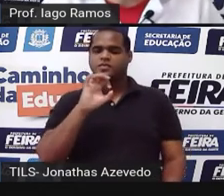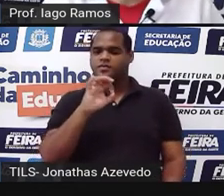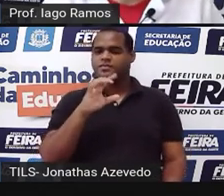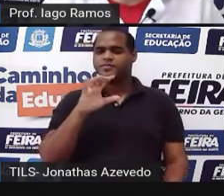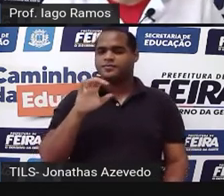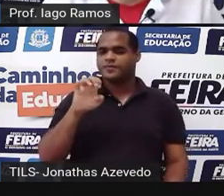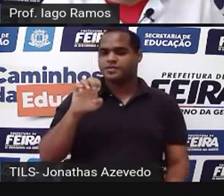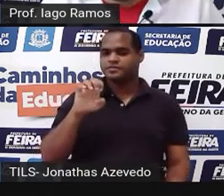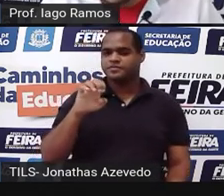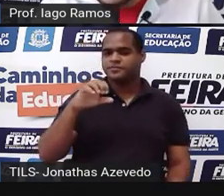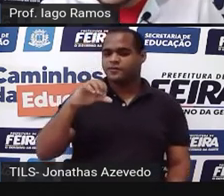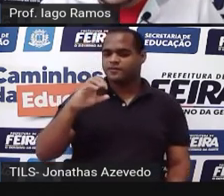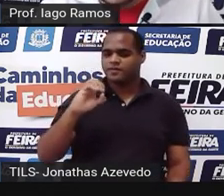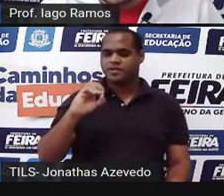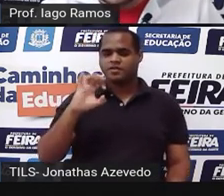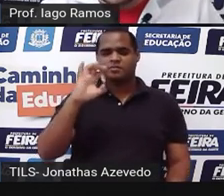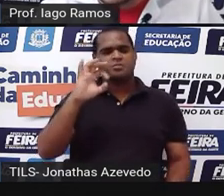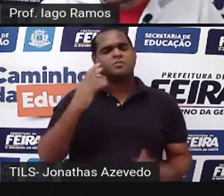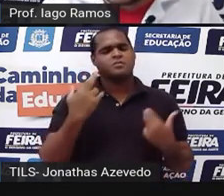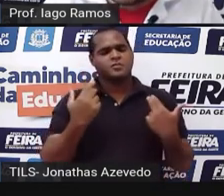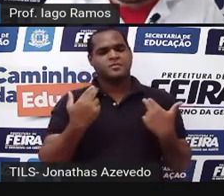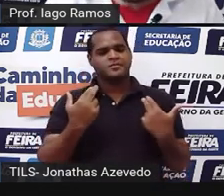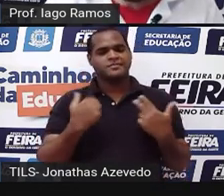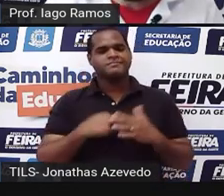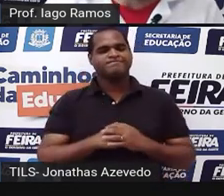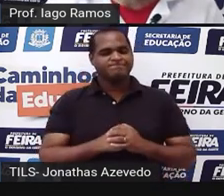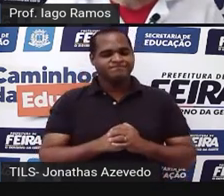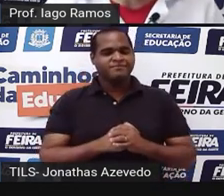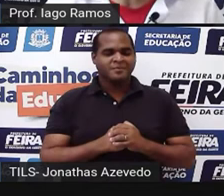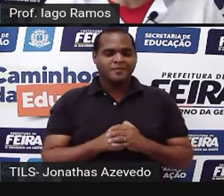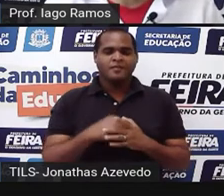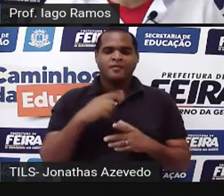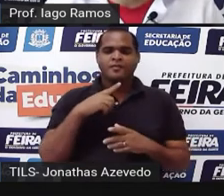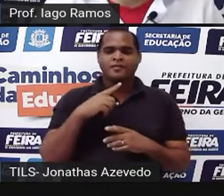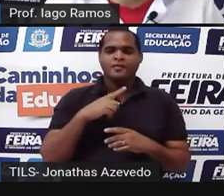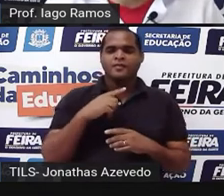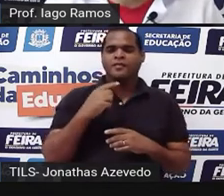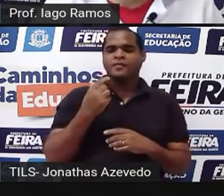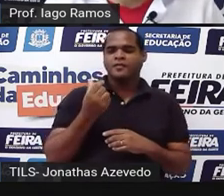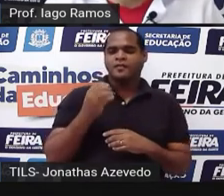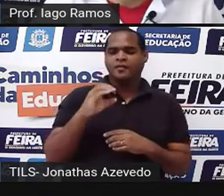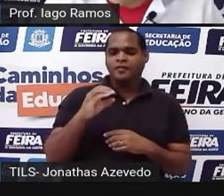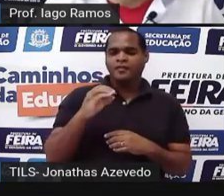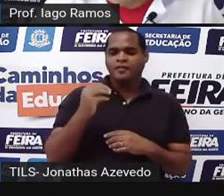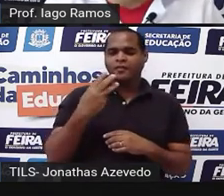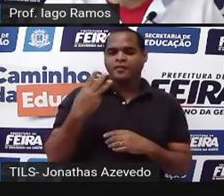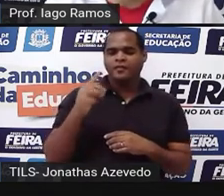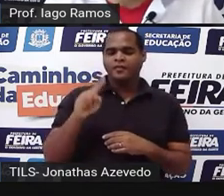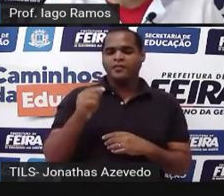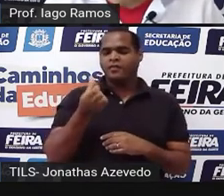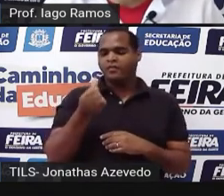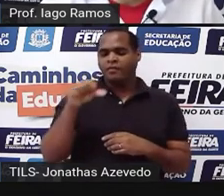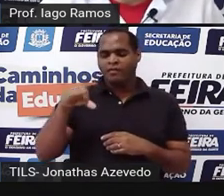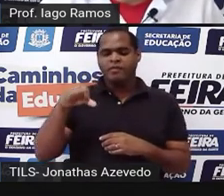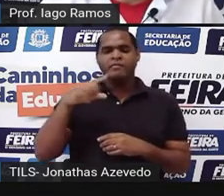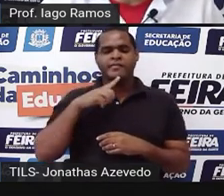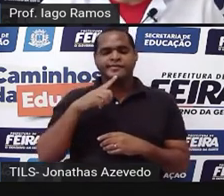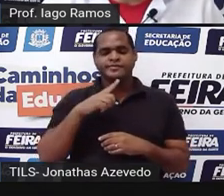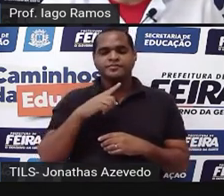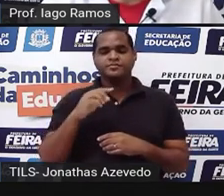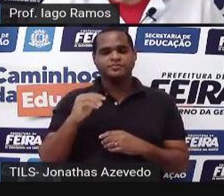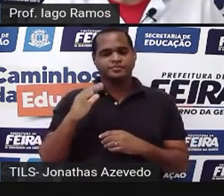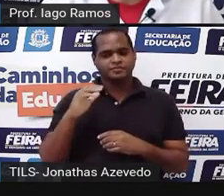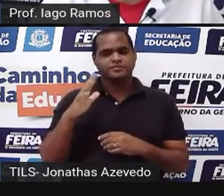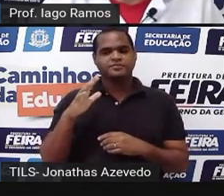o E com 90. Mesma medida. No menorzinho, o C com 33,69. No